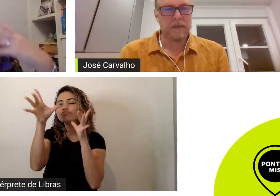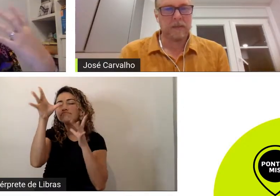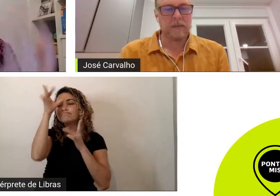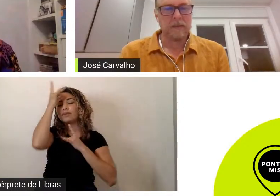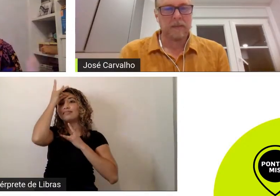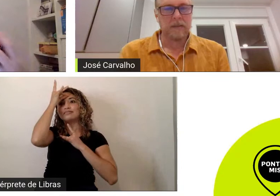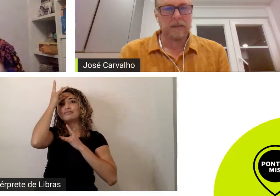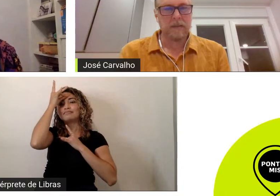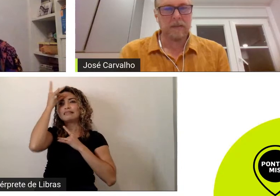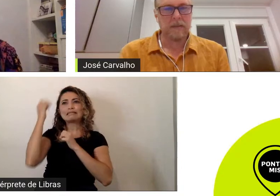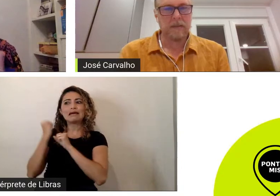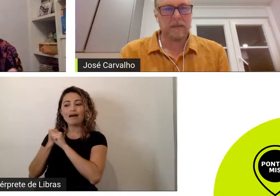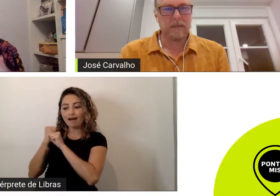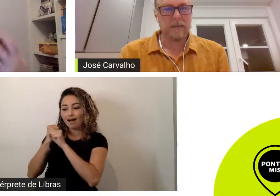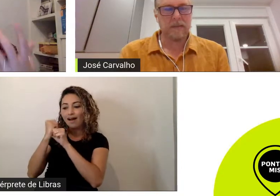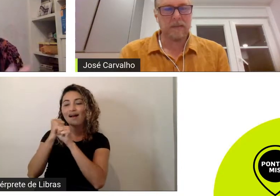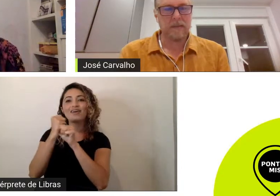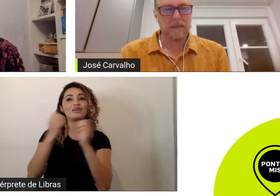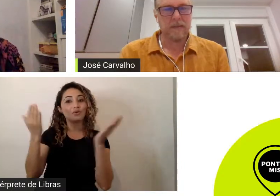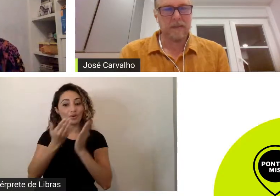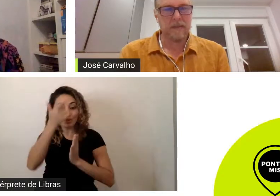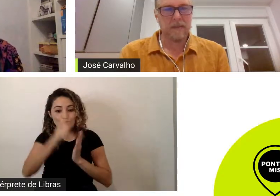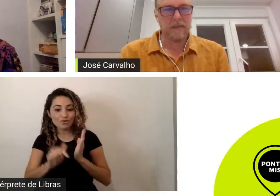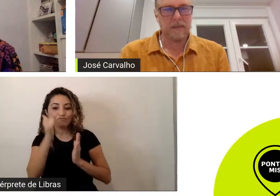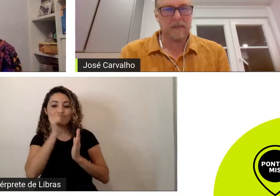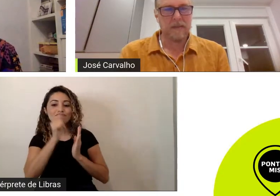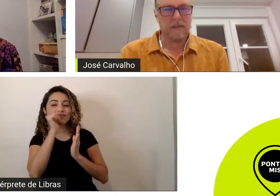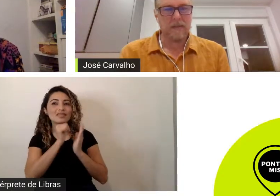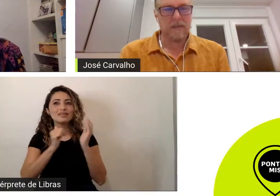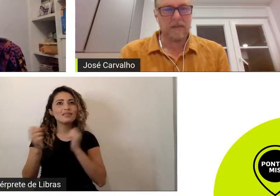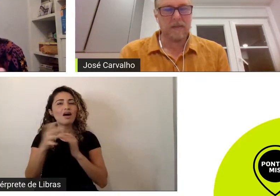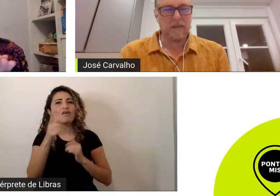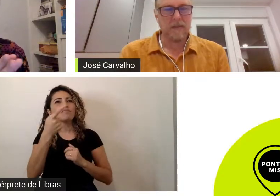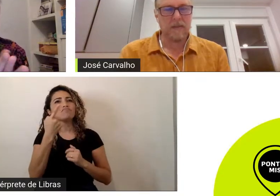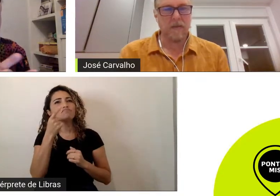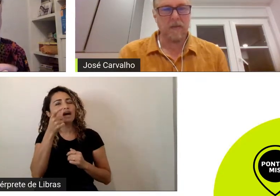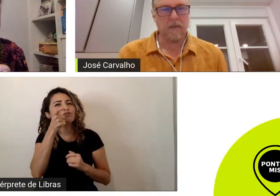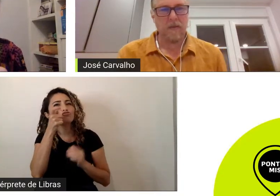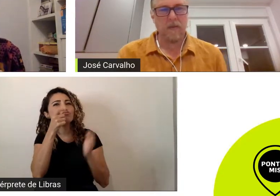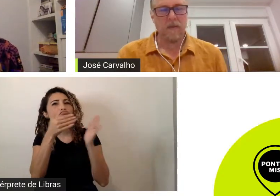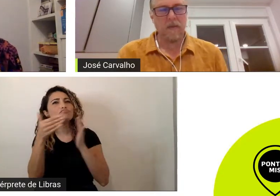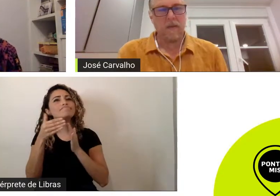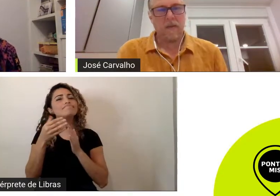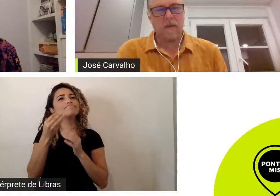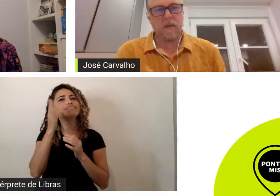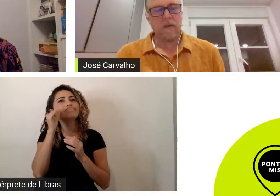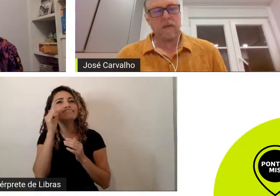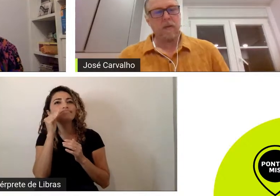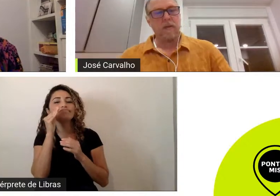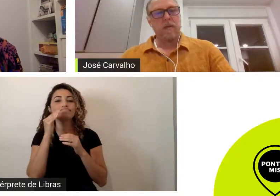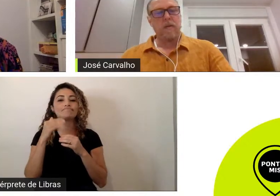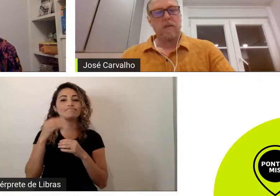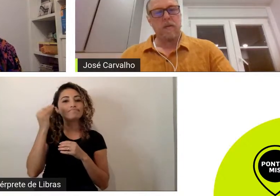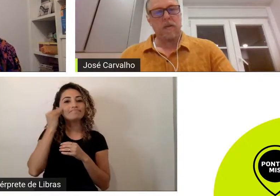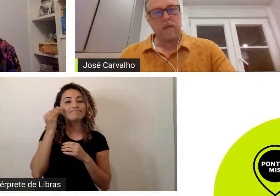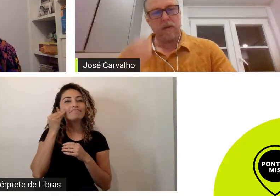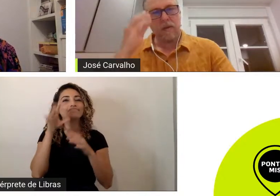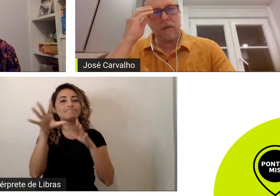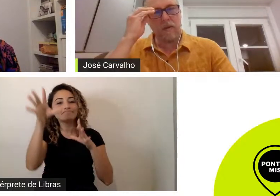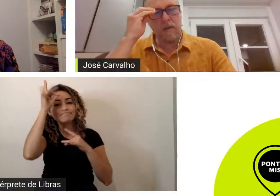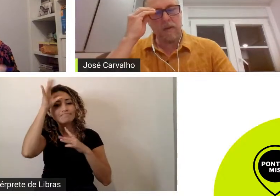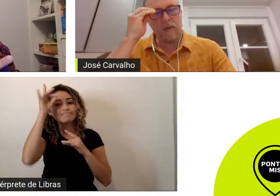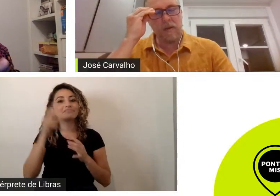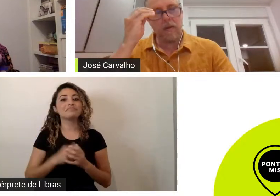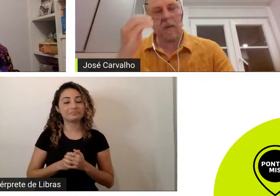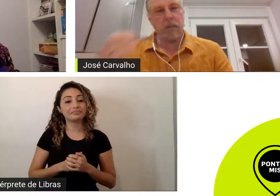hoje voltando a ver procurando saber uma coisa que eu acho que é muito interessante também colocar é que o Castelo Rá-Tim